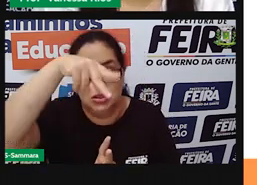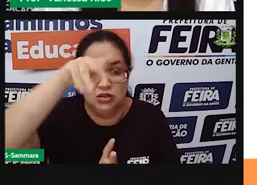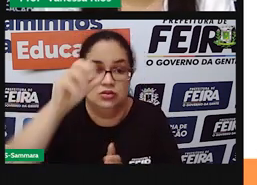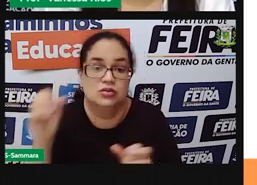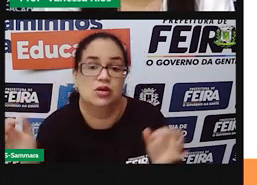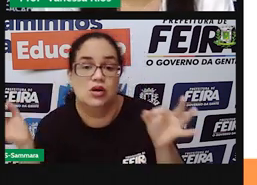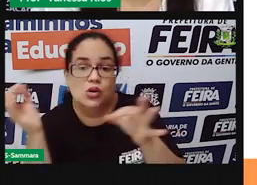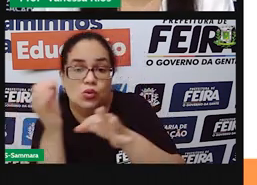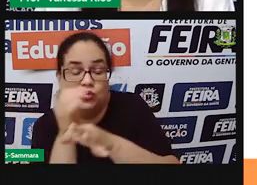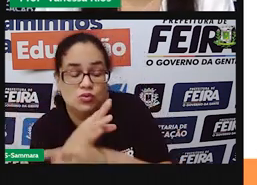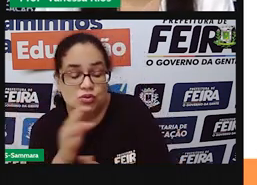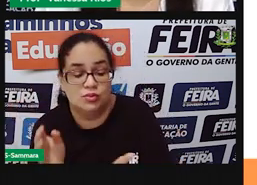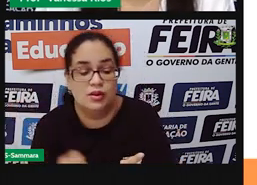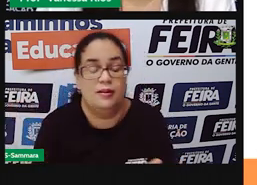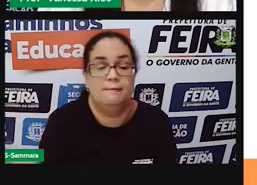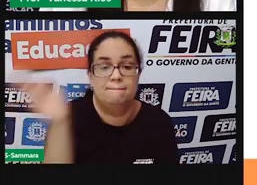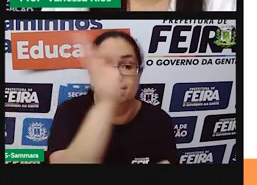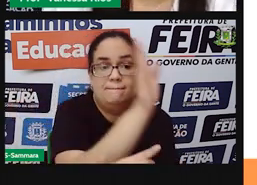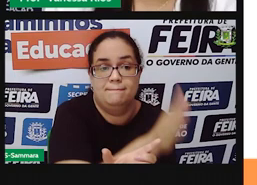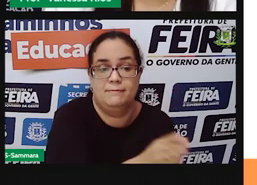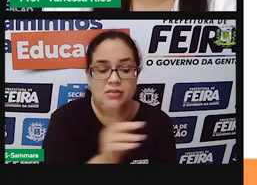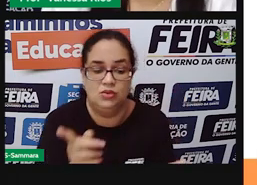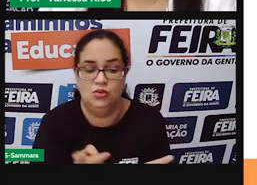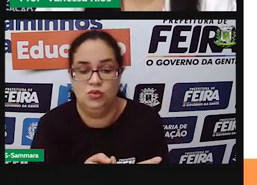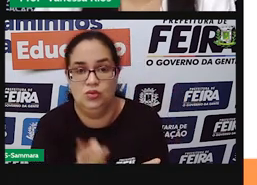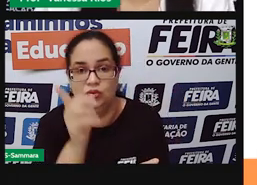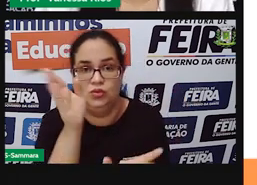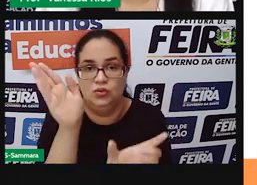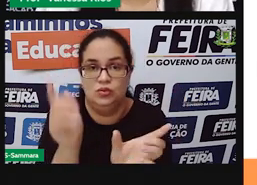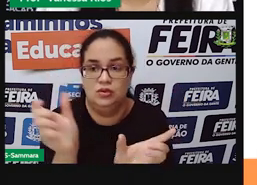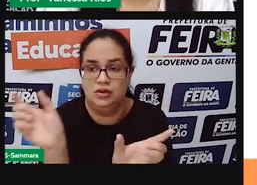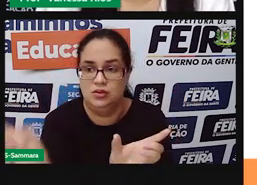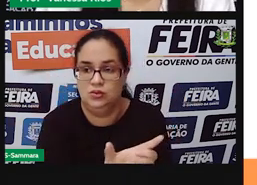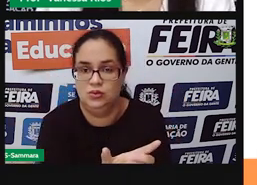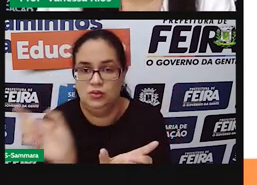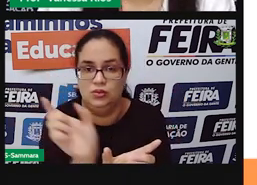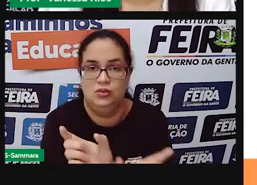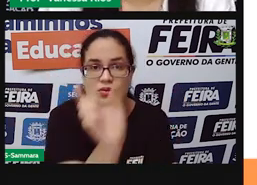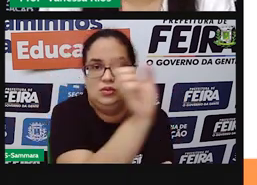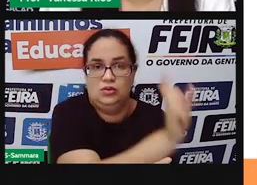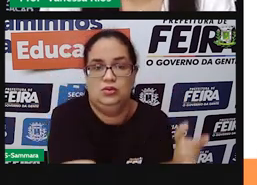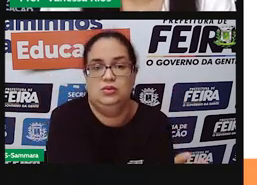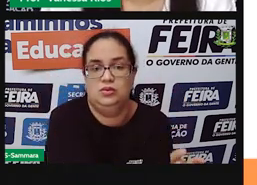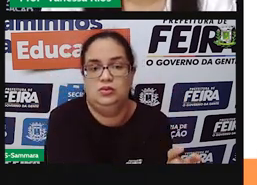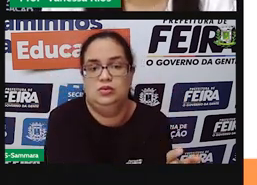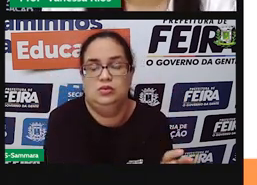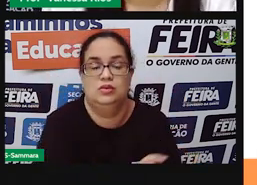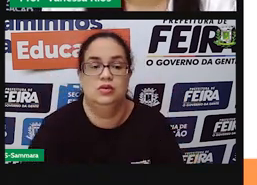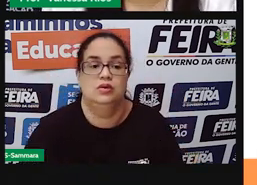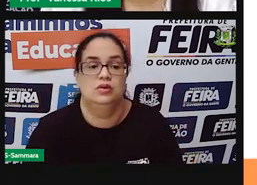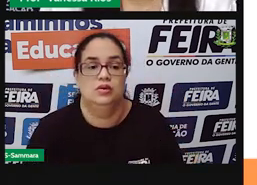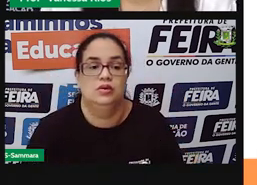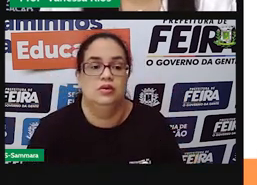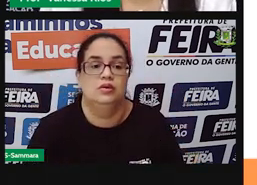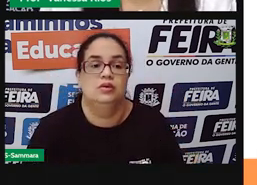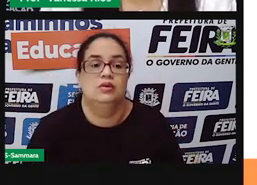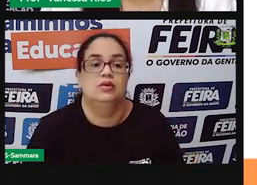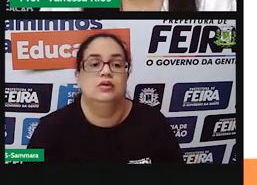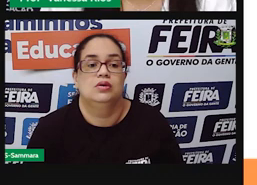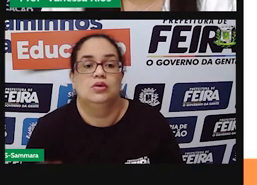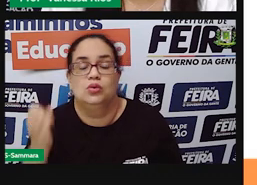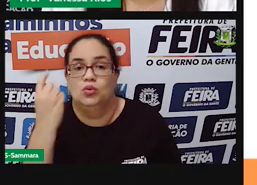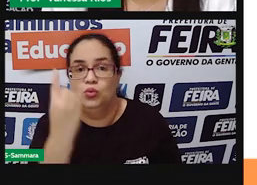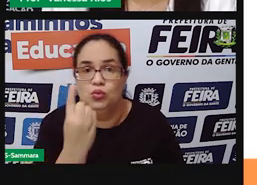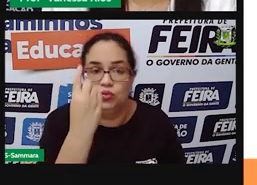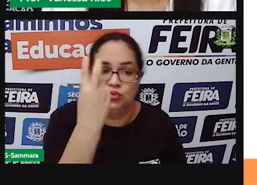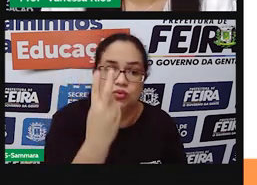anultipenúltima. Contando aí de trás para frente, né? A gente conta a última, penúltima, antepenúltima. Como se contasse